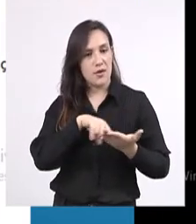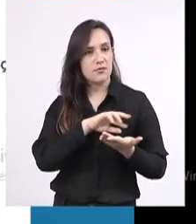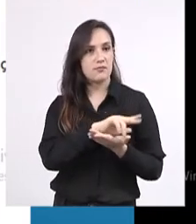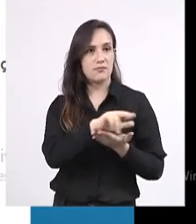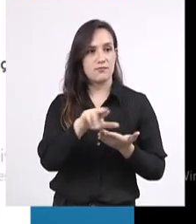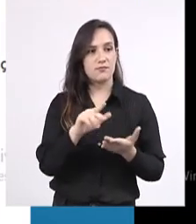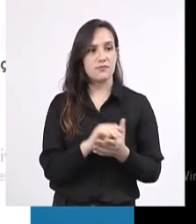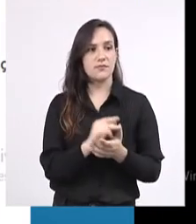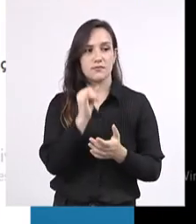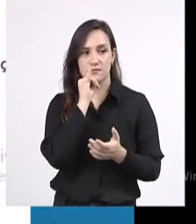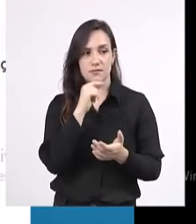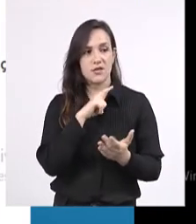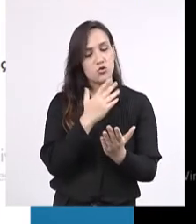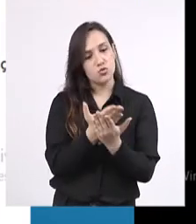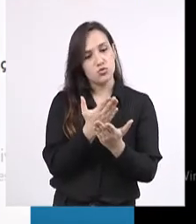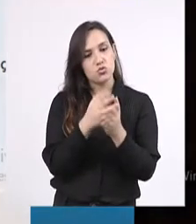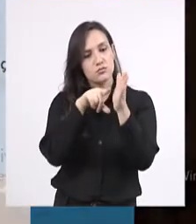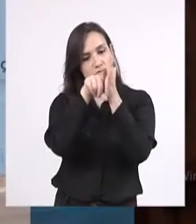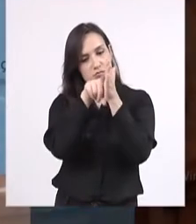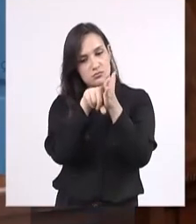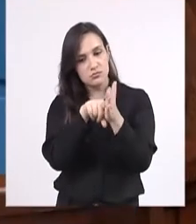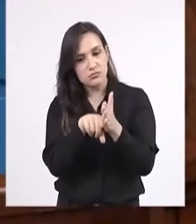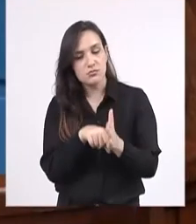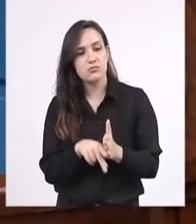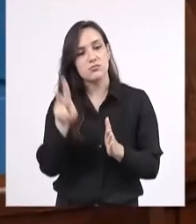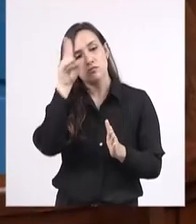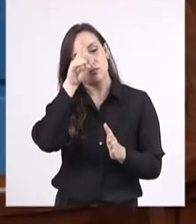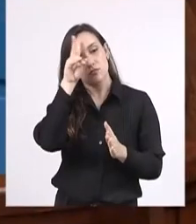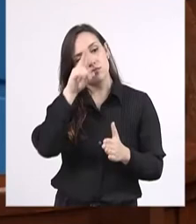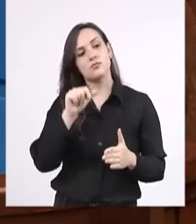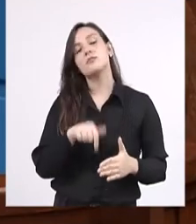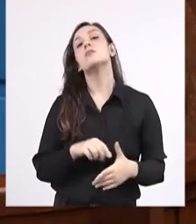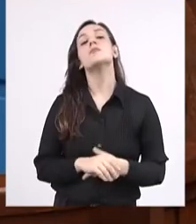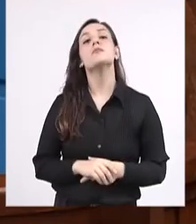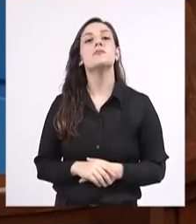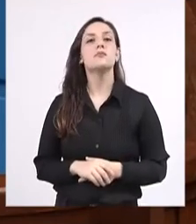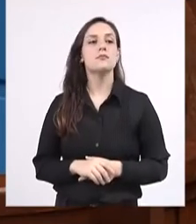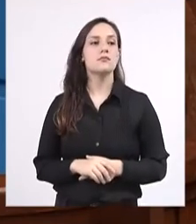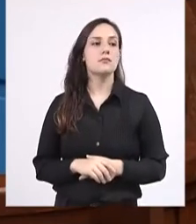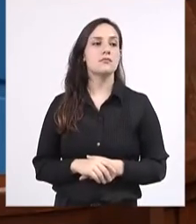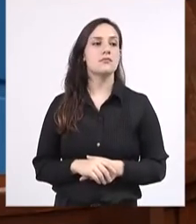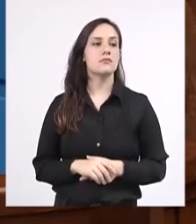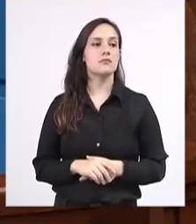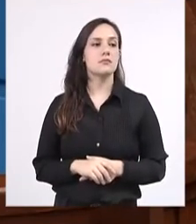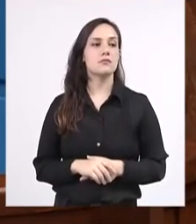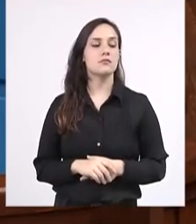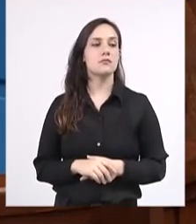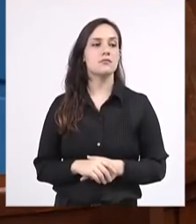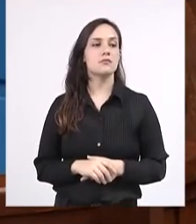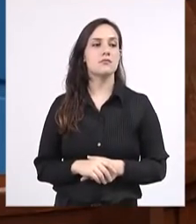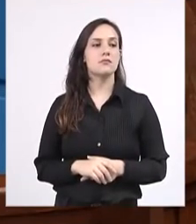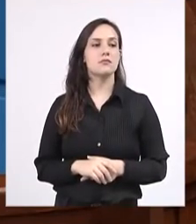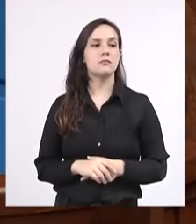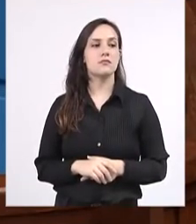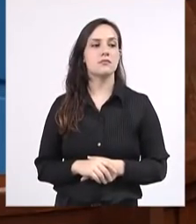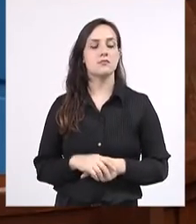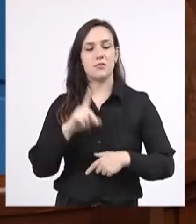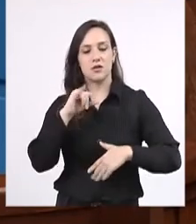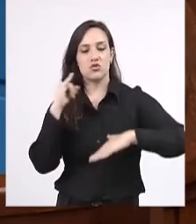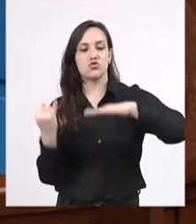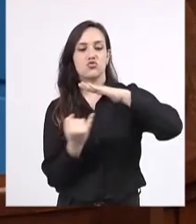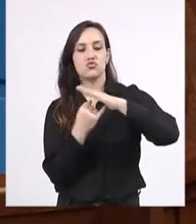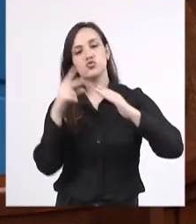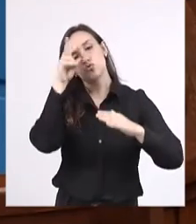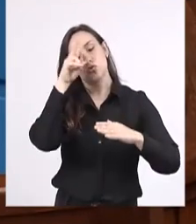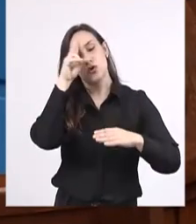um estudo histórico desse sítio arqueológico e que vai ser feito pelo Instituto Historiográfico de